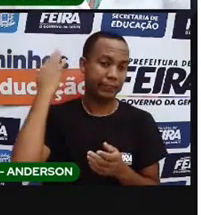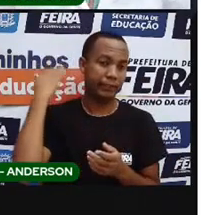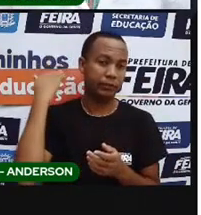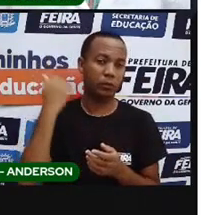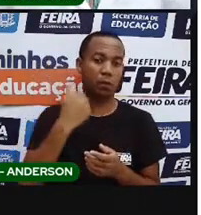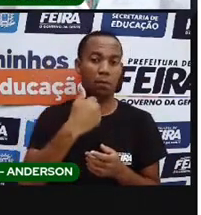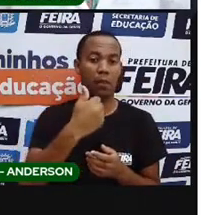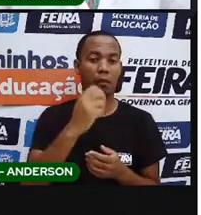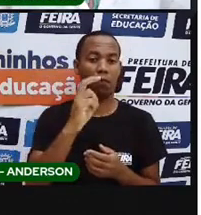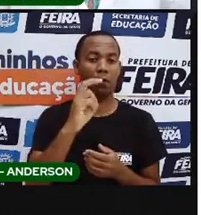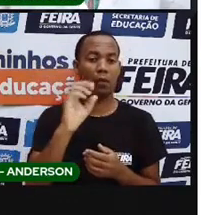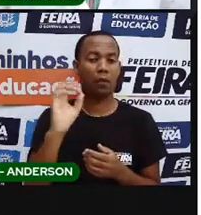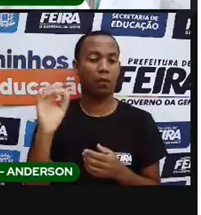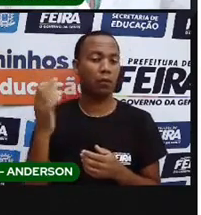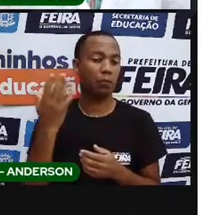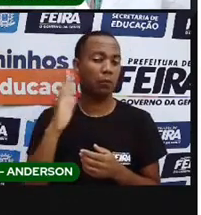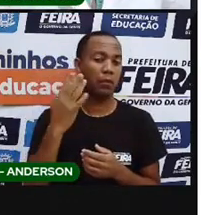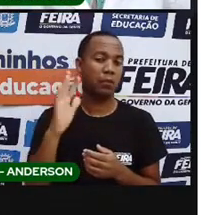um pouquinho,